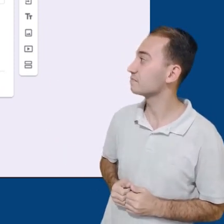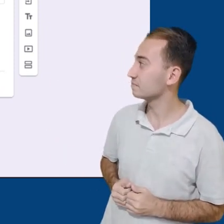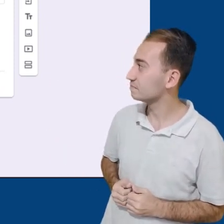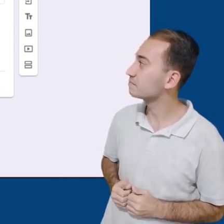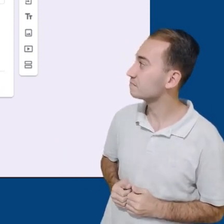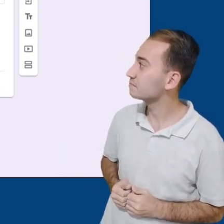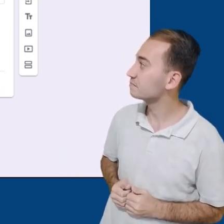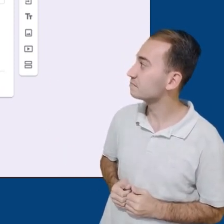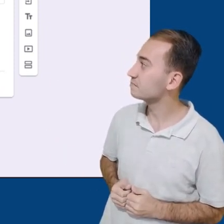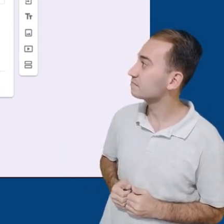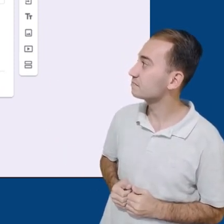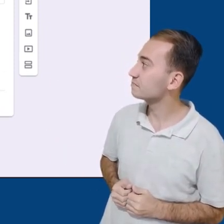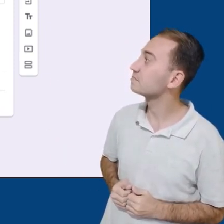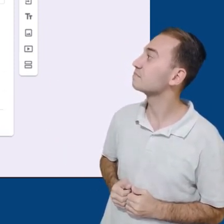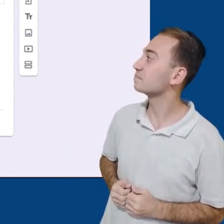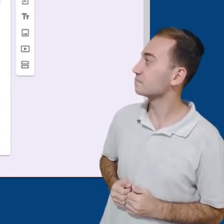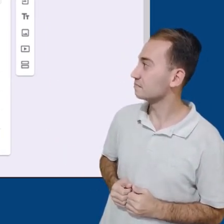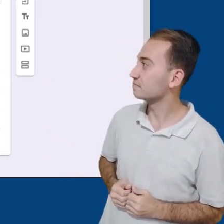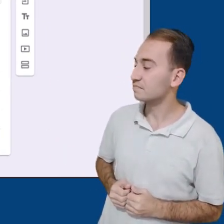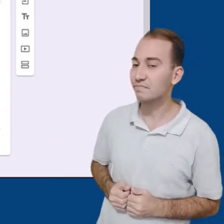ampliada da escala linear.